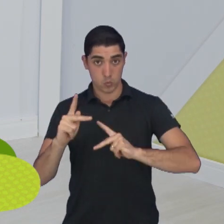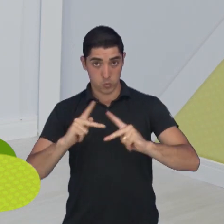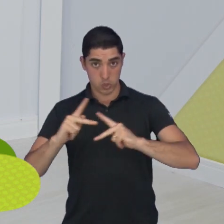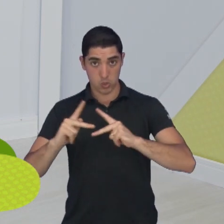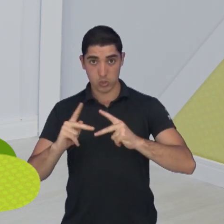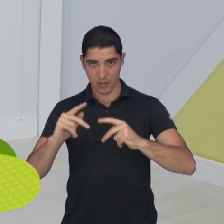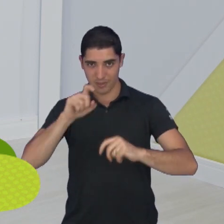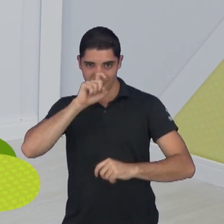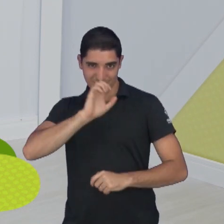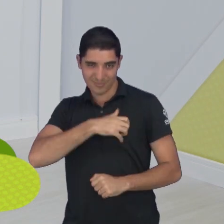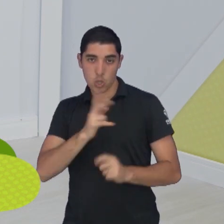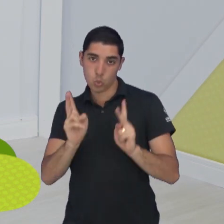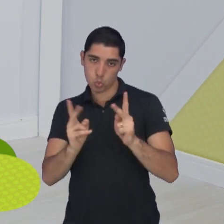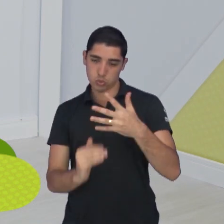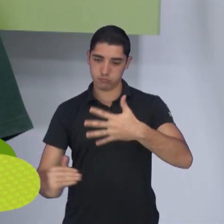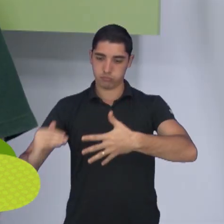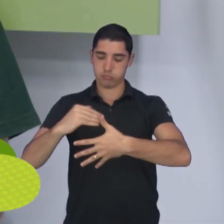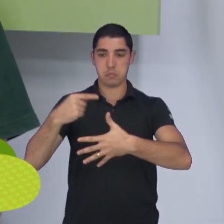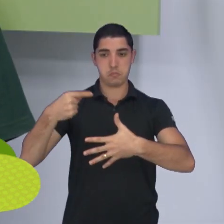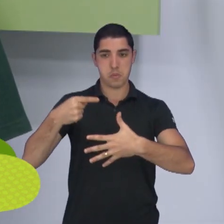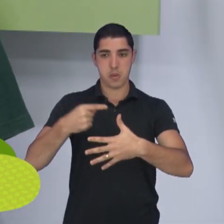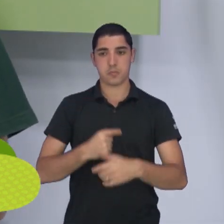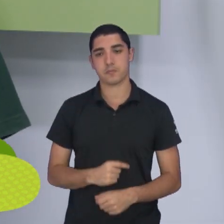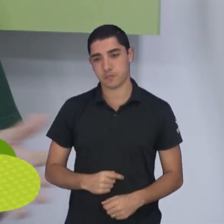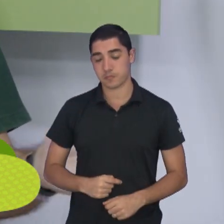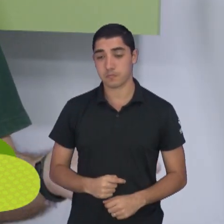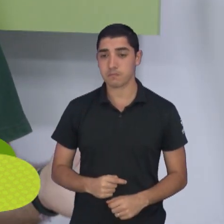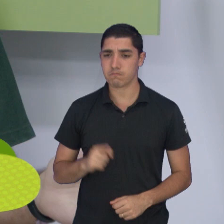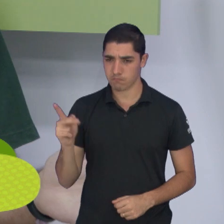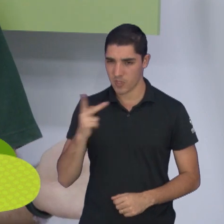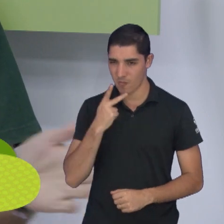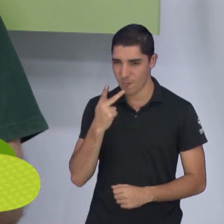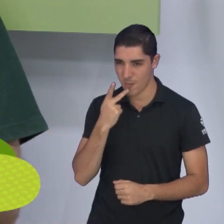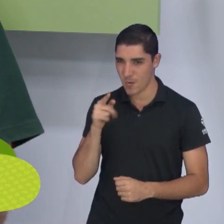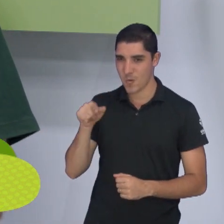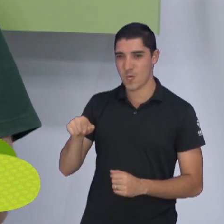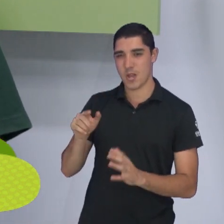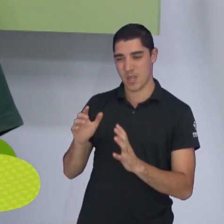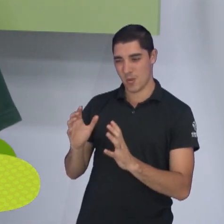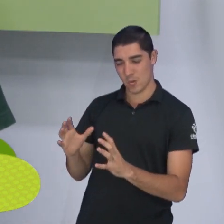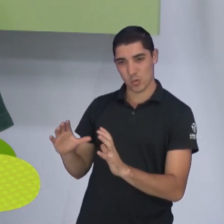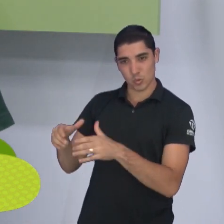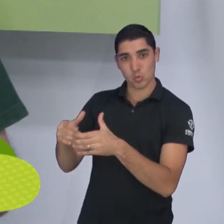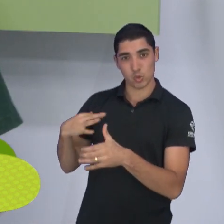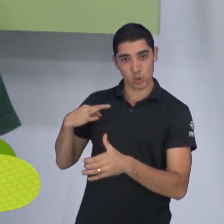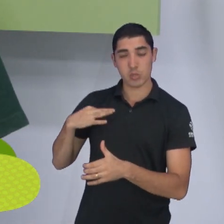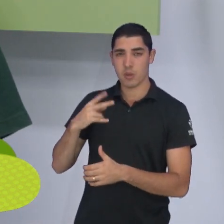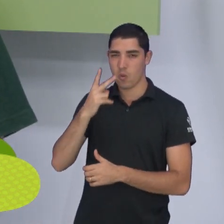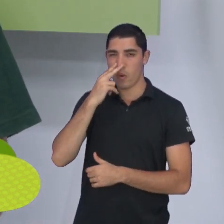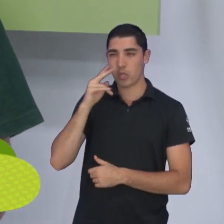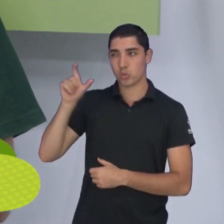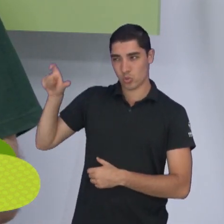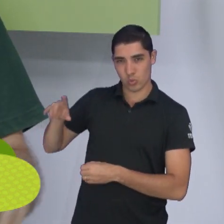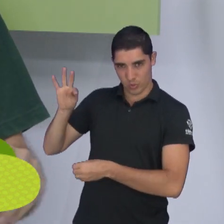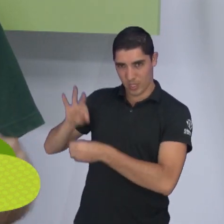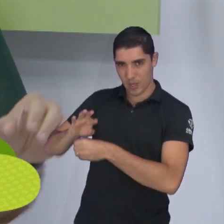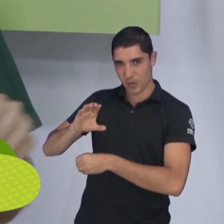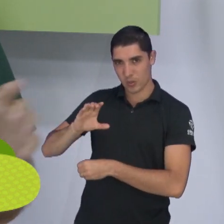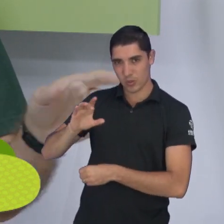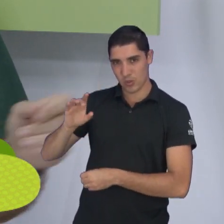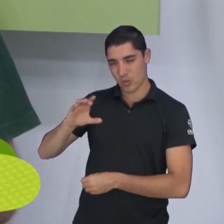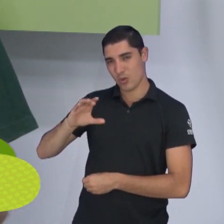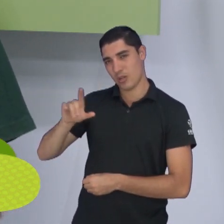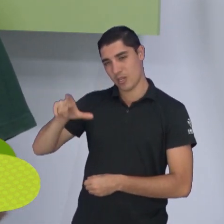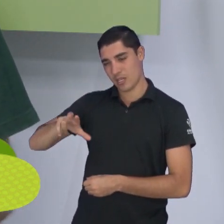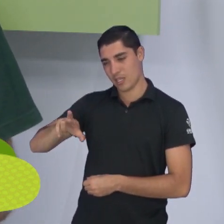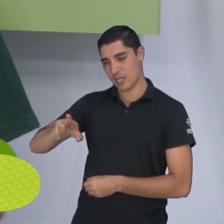a liderança da competição. Você falou da questão do time, né? Eu acho que o Ricardo já achou o time ideal dele. E é lógico, só